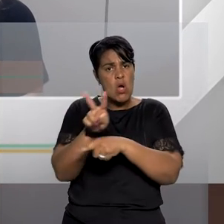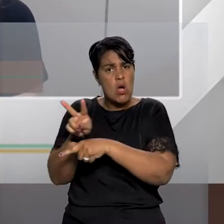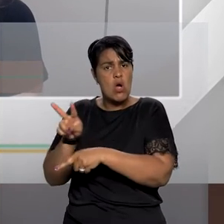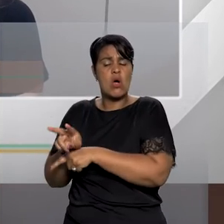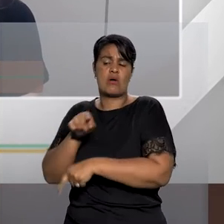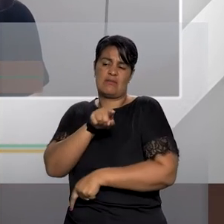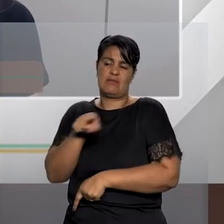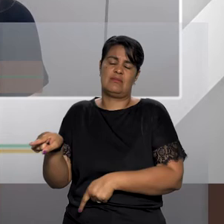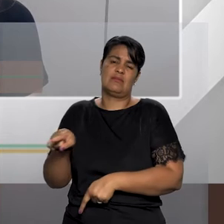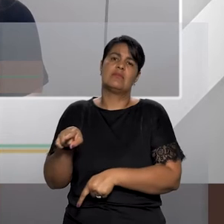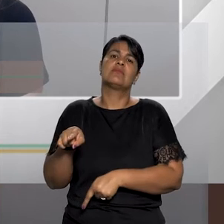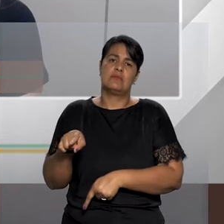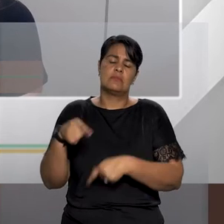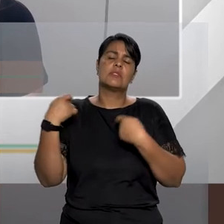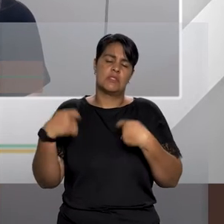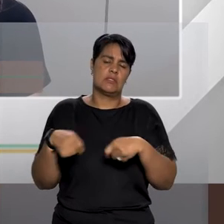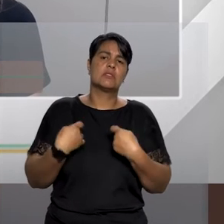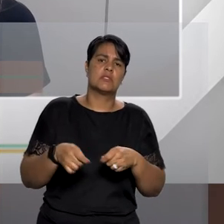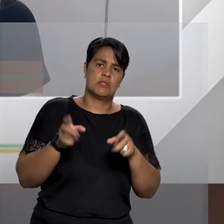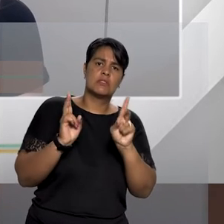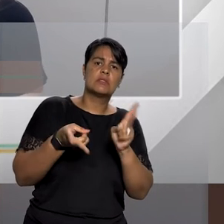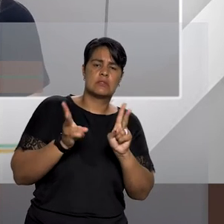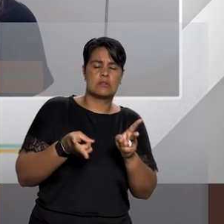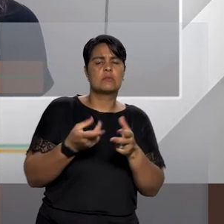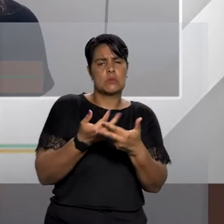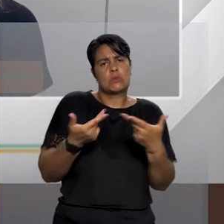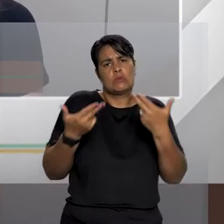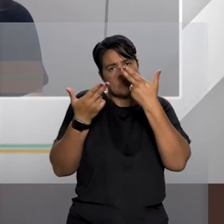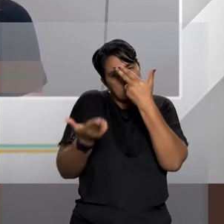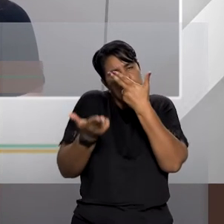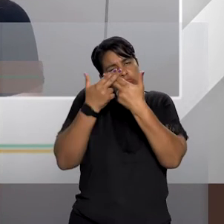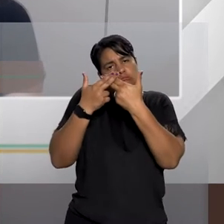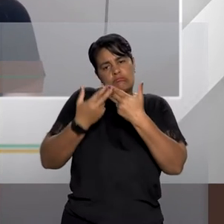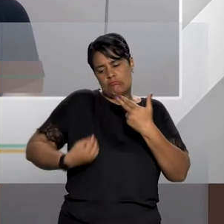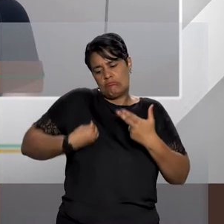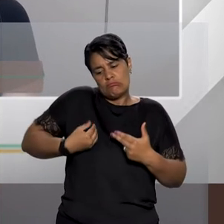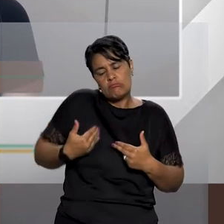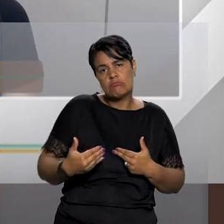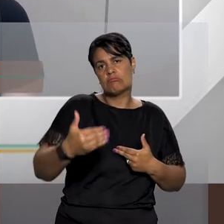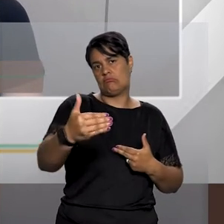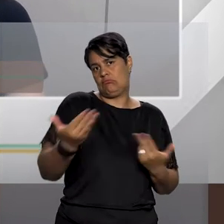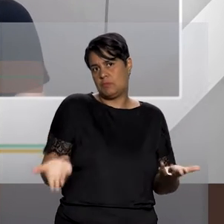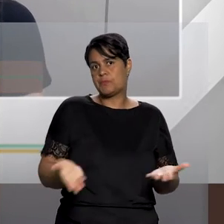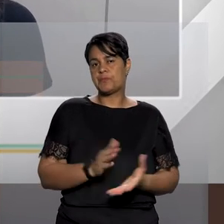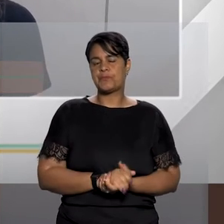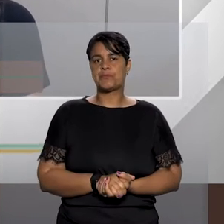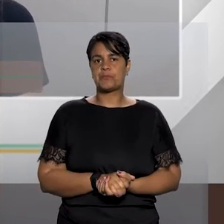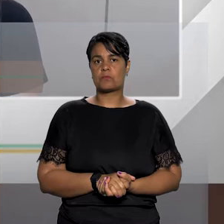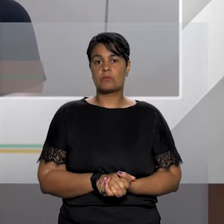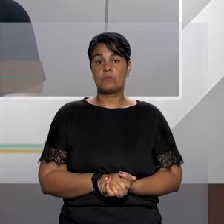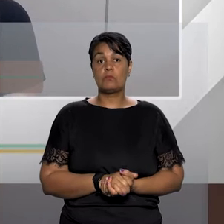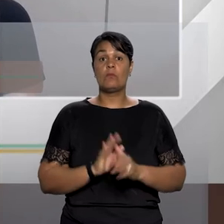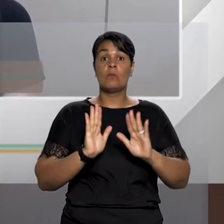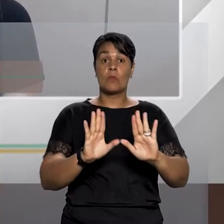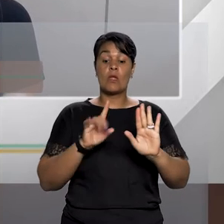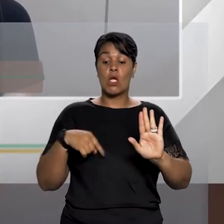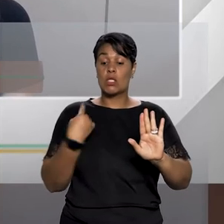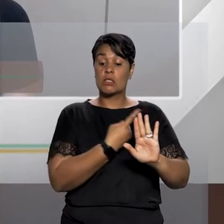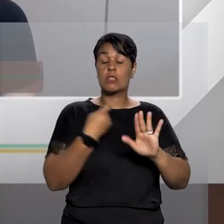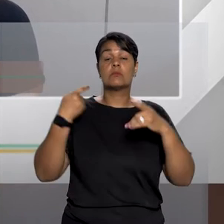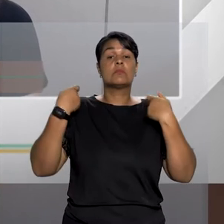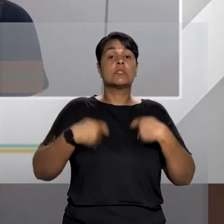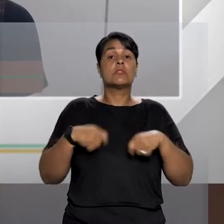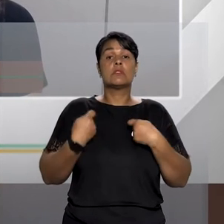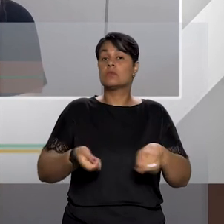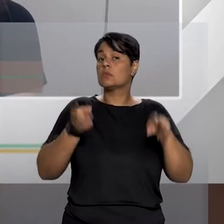consequências trágicas dentro das suas realidades humanas. Precisamos preencher as políticas de